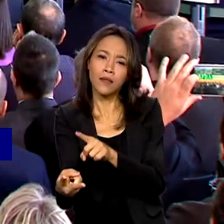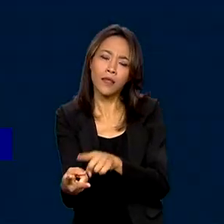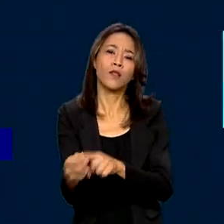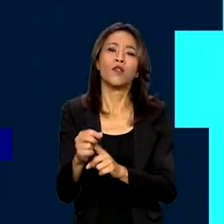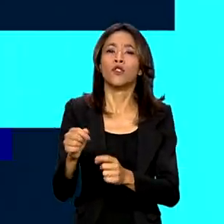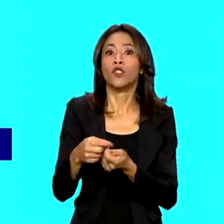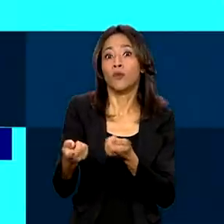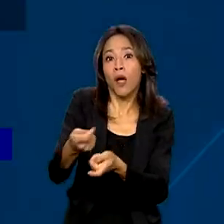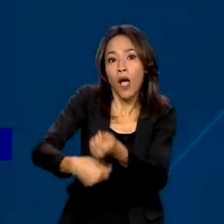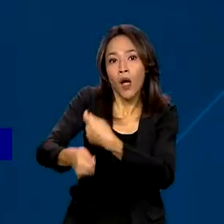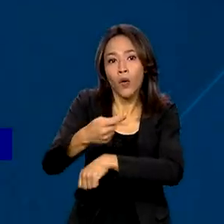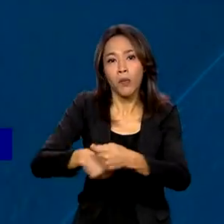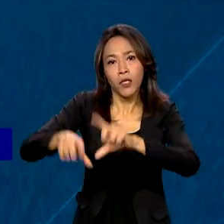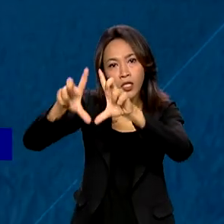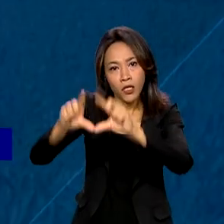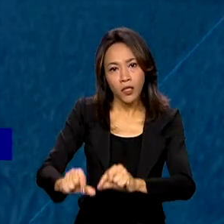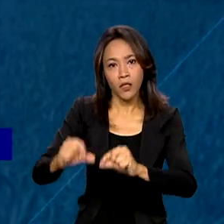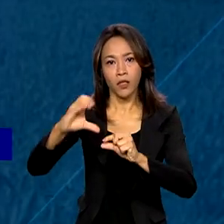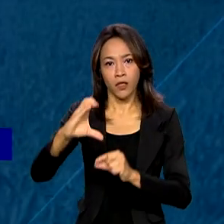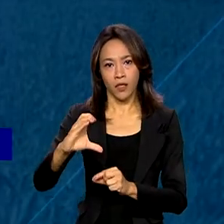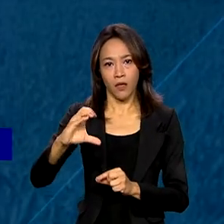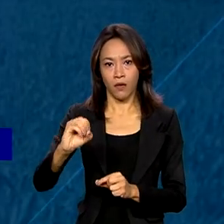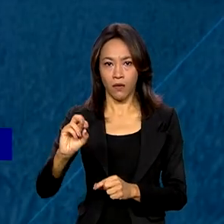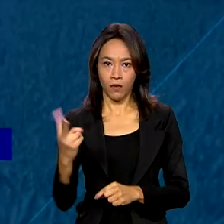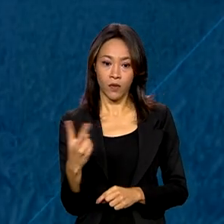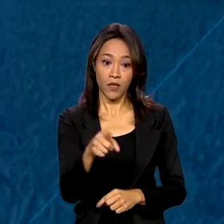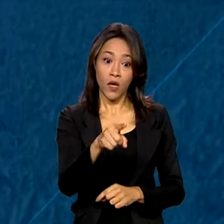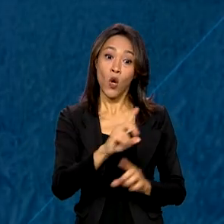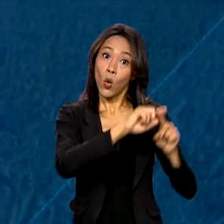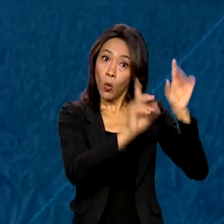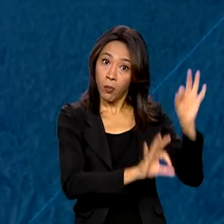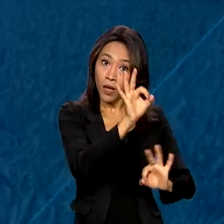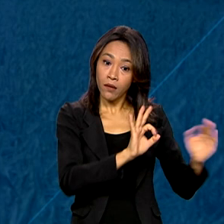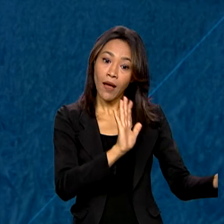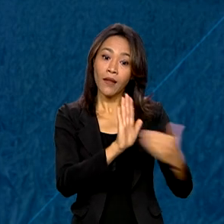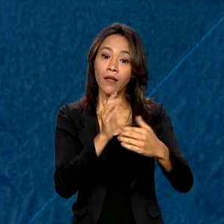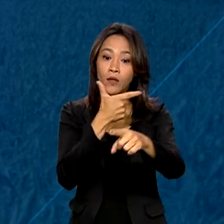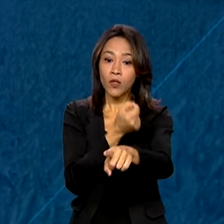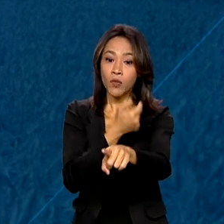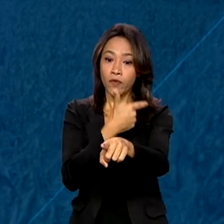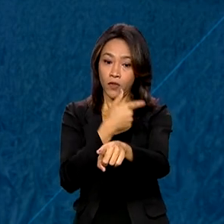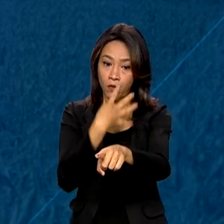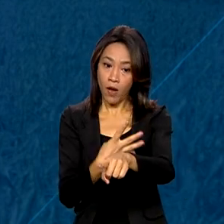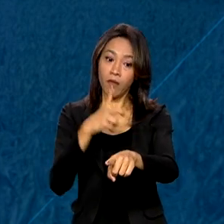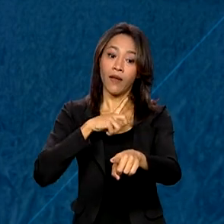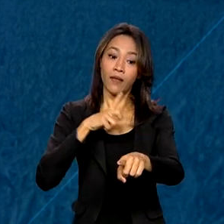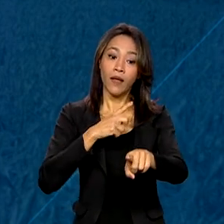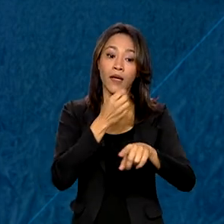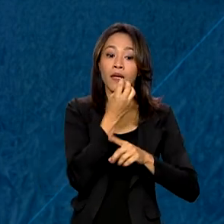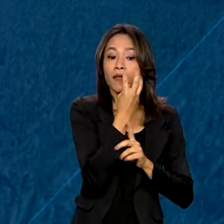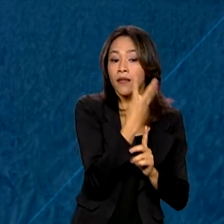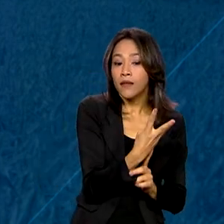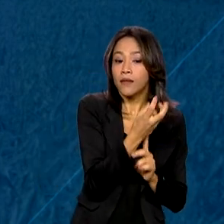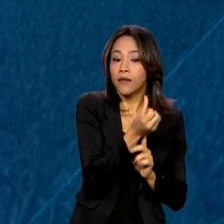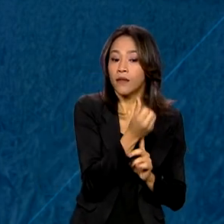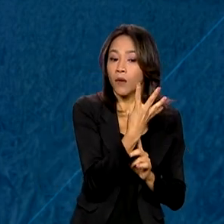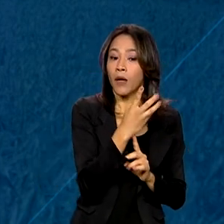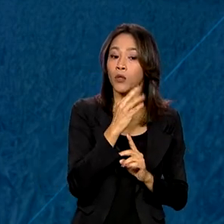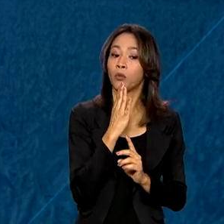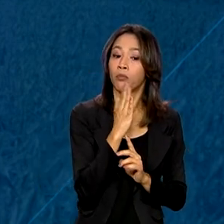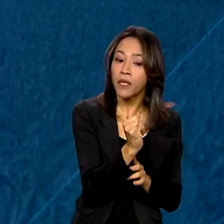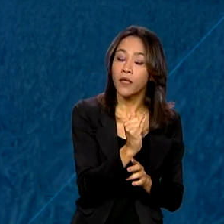carbono. O plano tem validade até junho de 2024 e vai contar com R$ 364,2